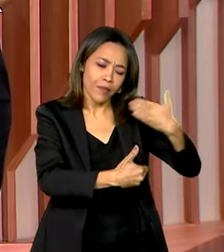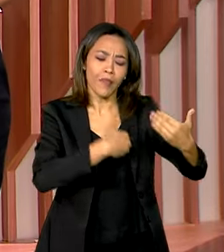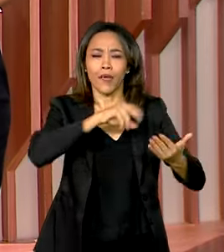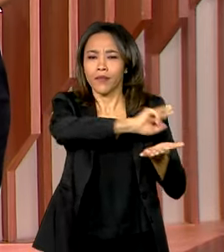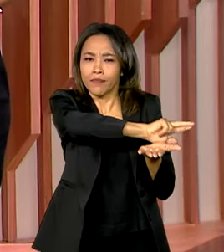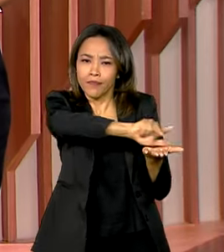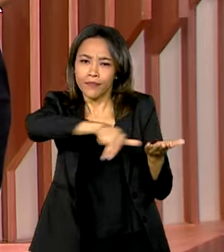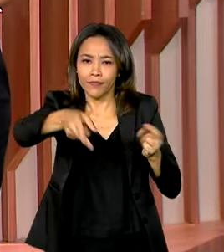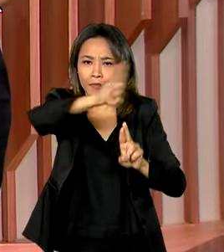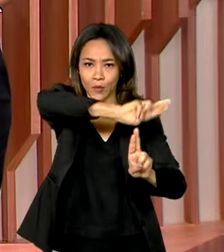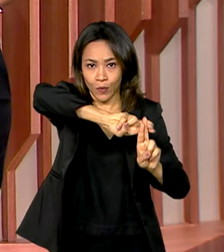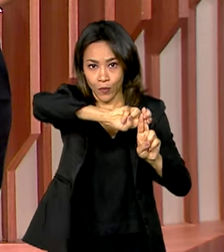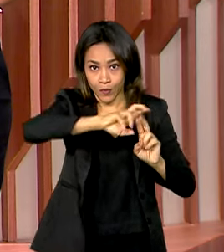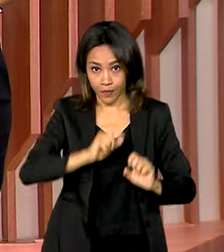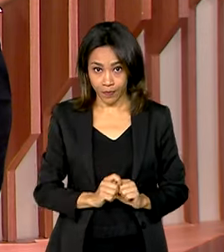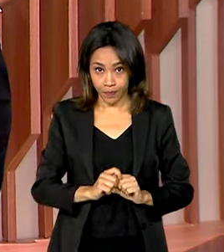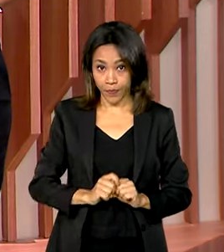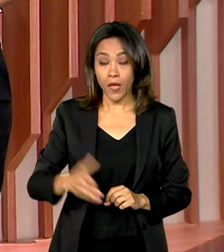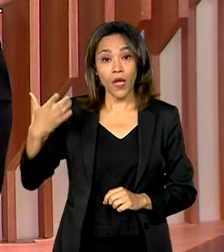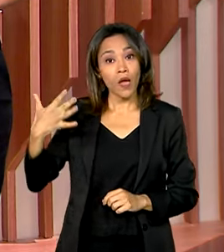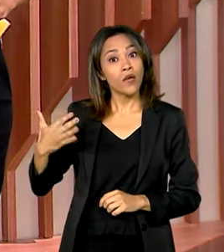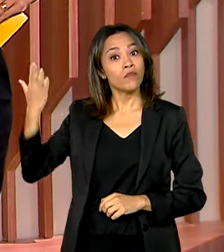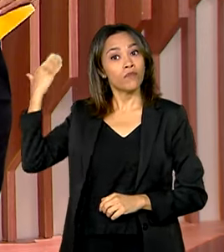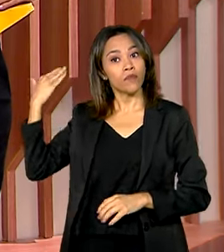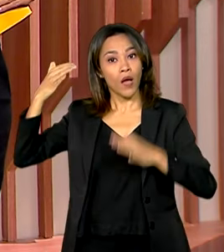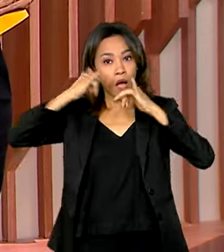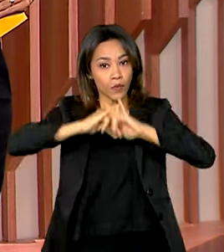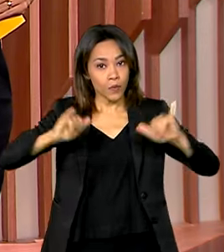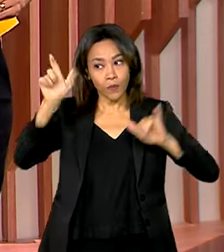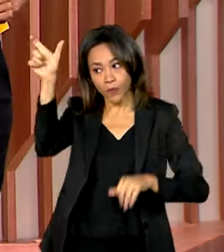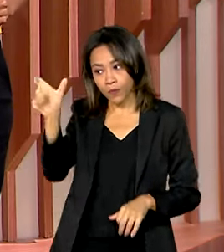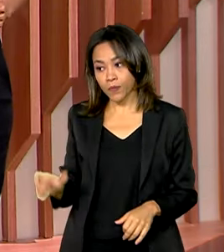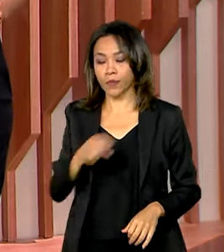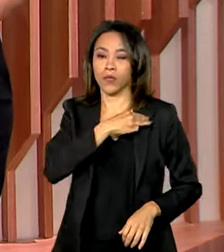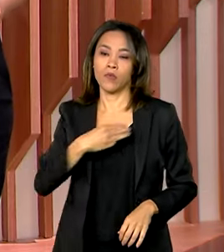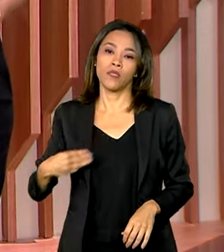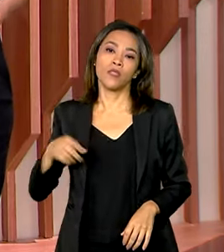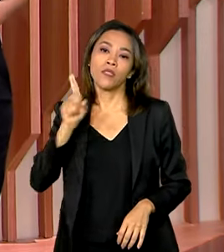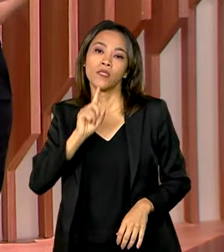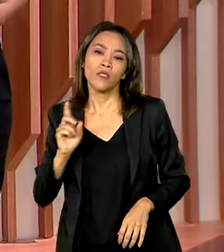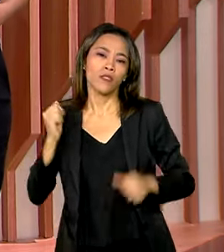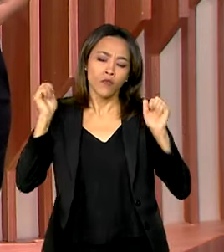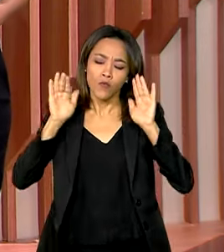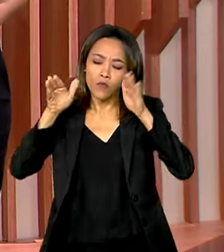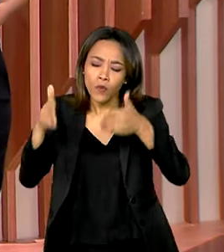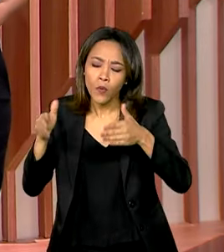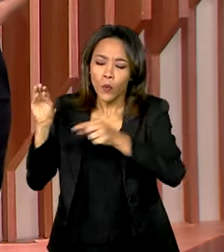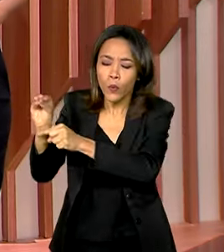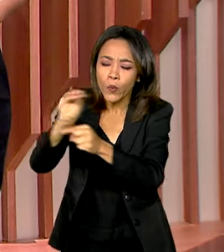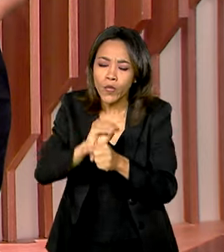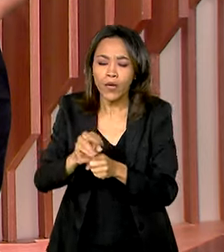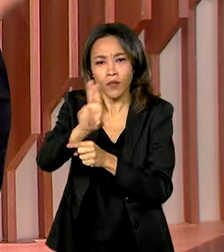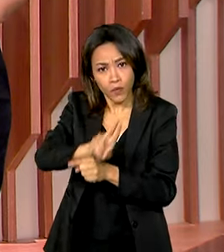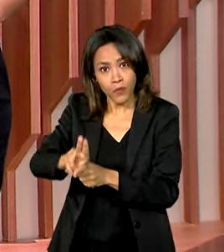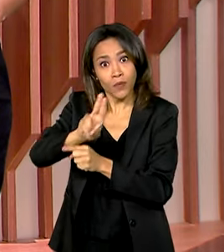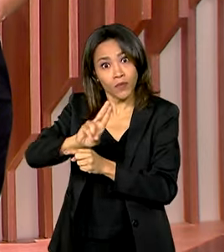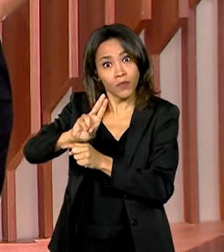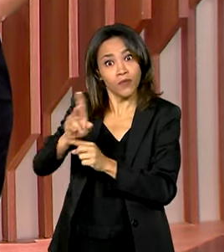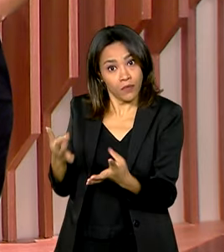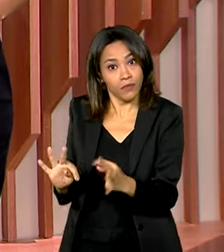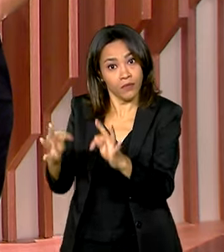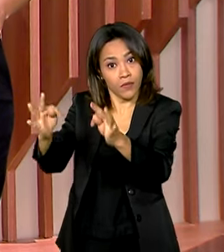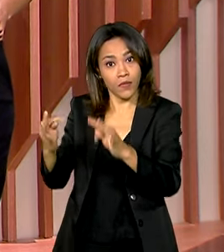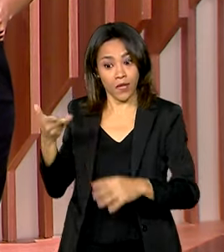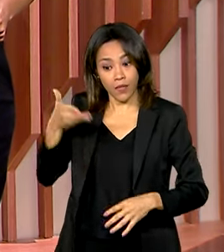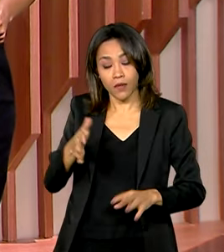Durante o anúncio, a ministra Nízia Trindade reforçou o foco no cuidado e no uso da tecnologia. No evento, o